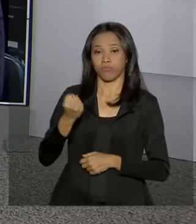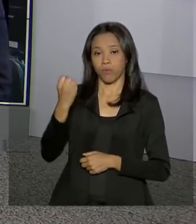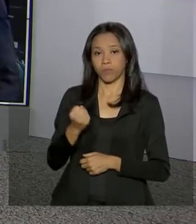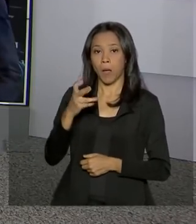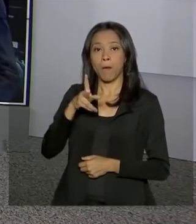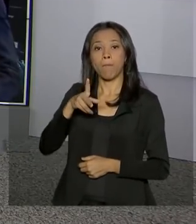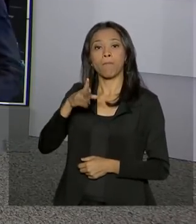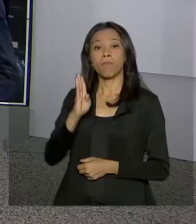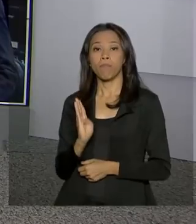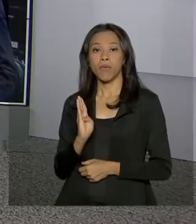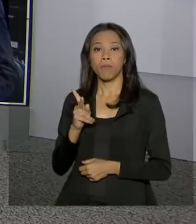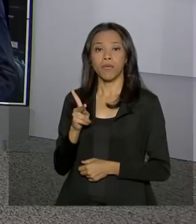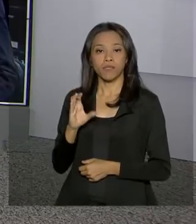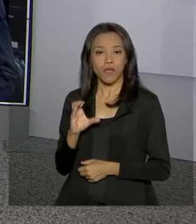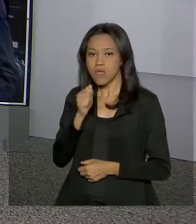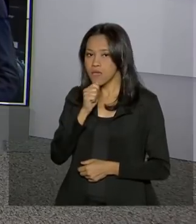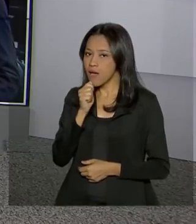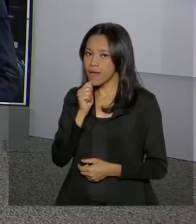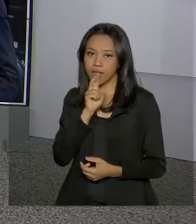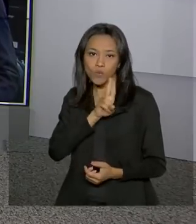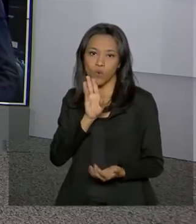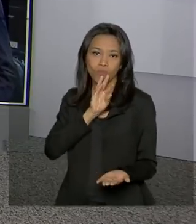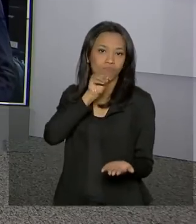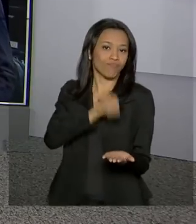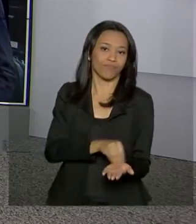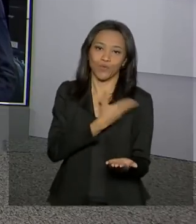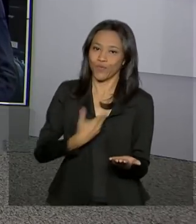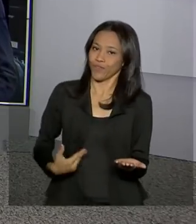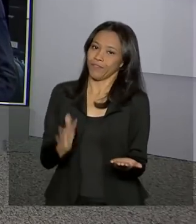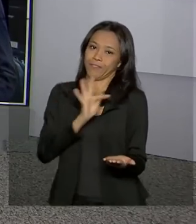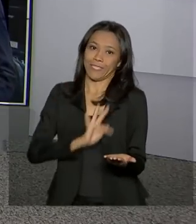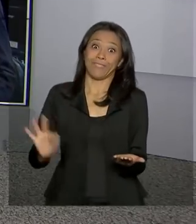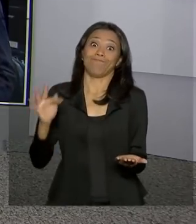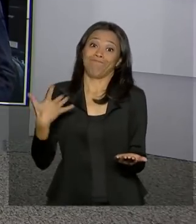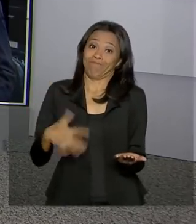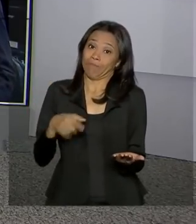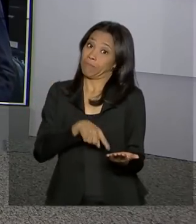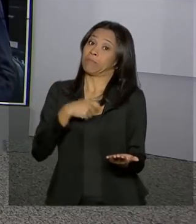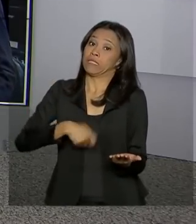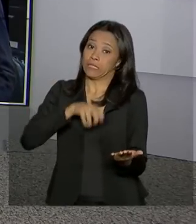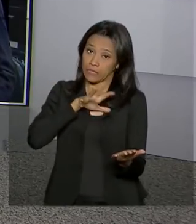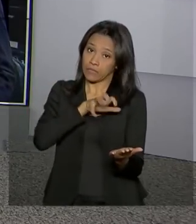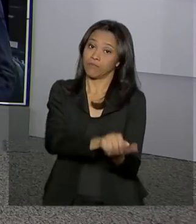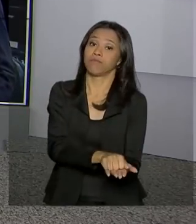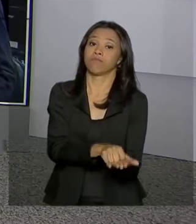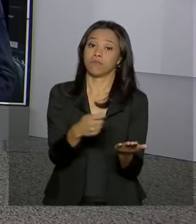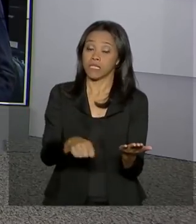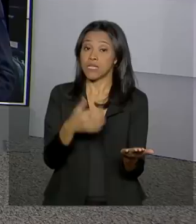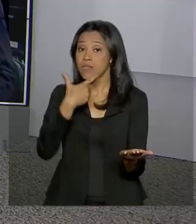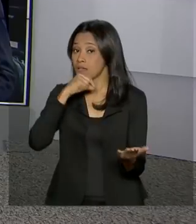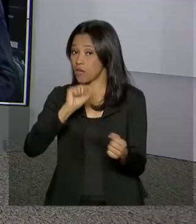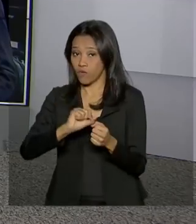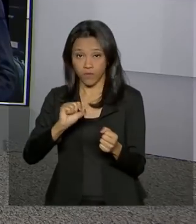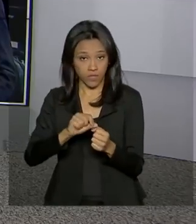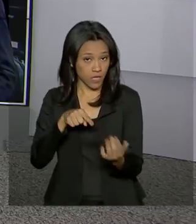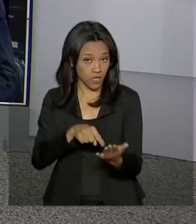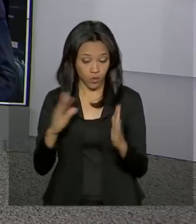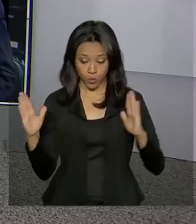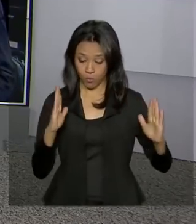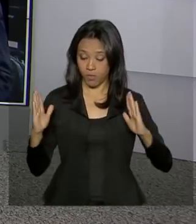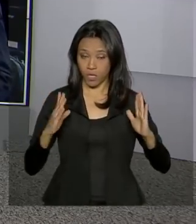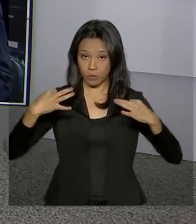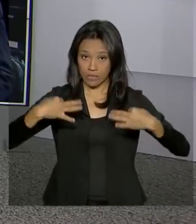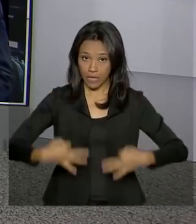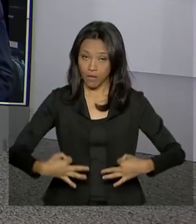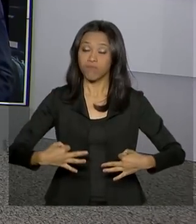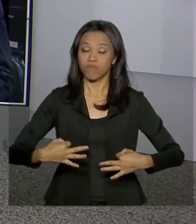e ainda não fizeram a inscrição no Cadastro Único do Governo Federal. O registro é obrigatório e quem não se regularizar dentro do prazo